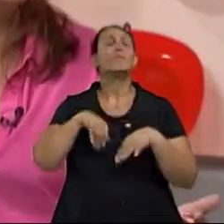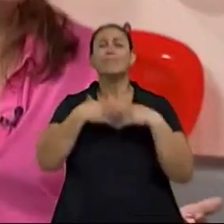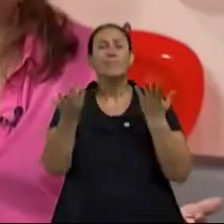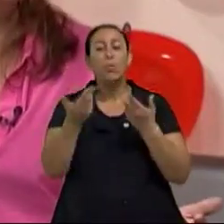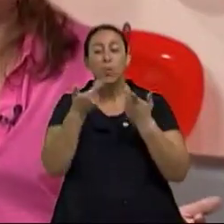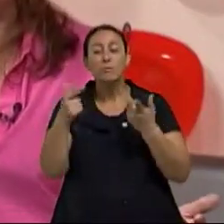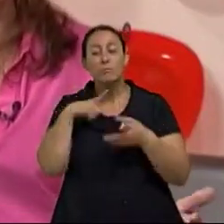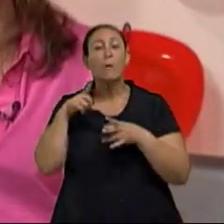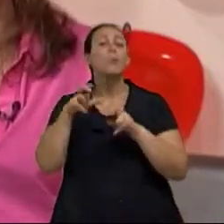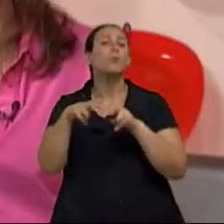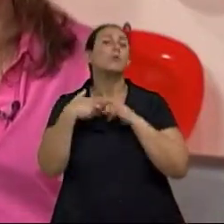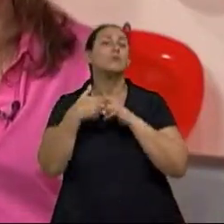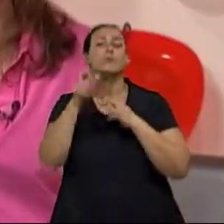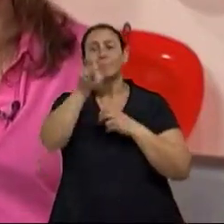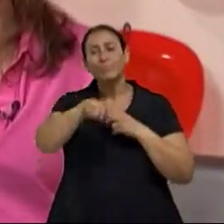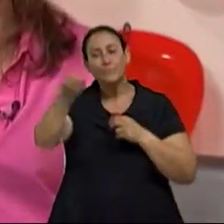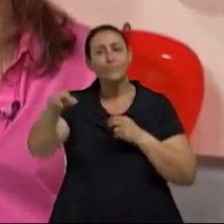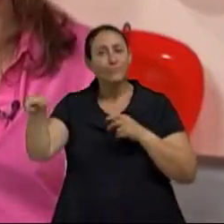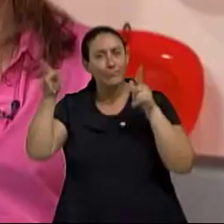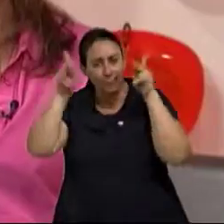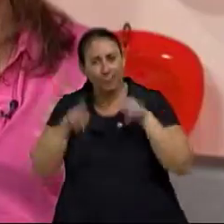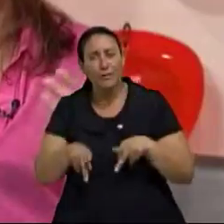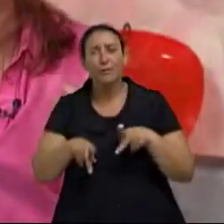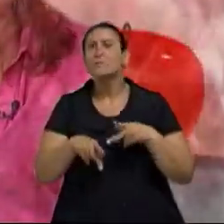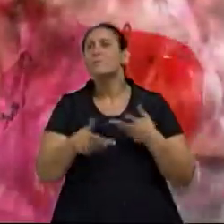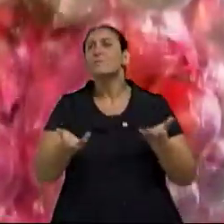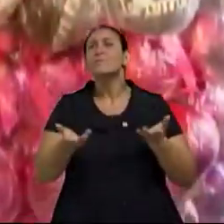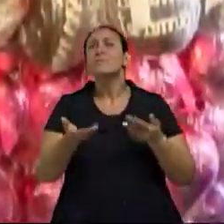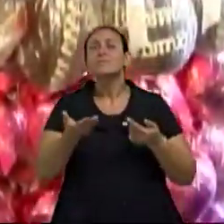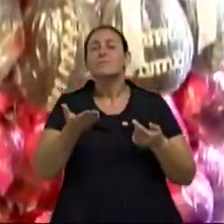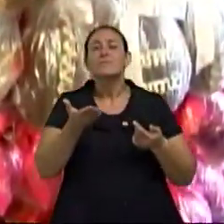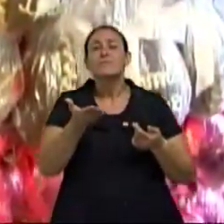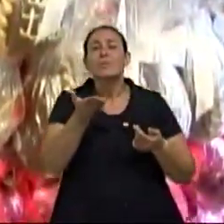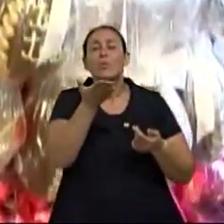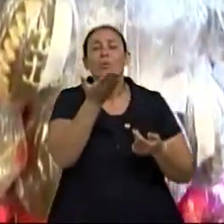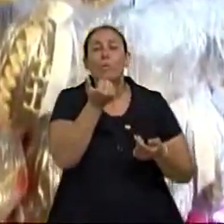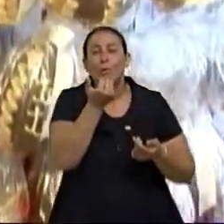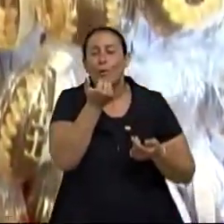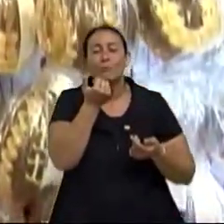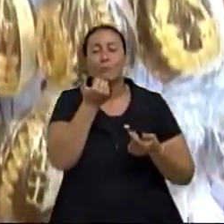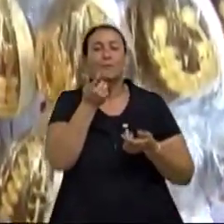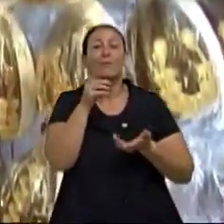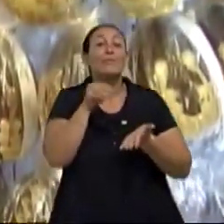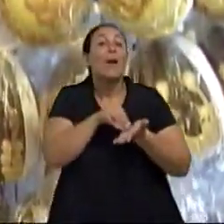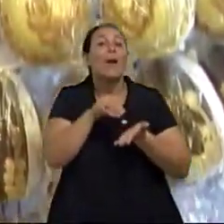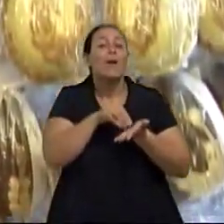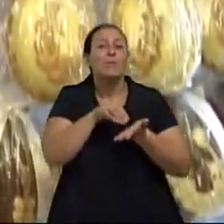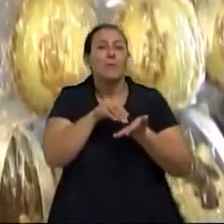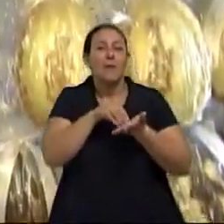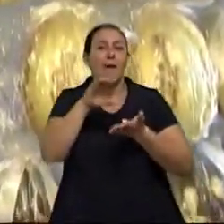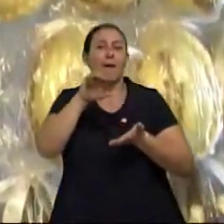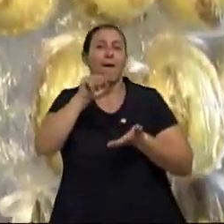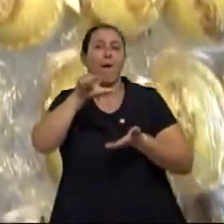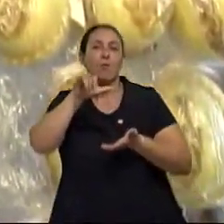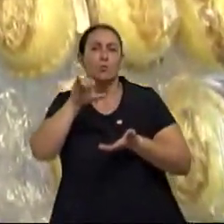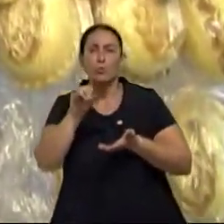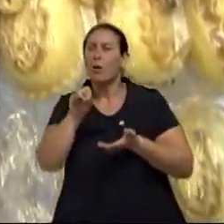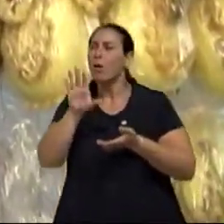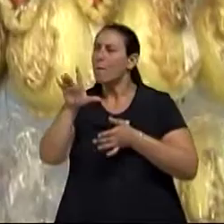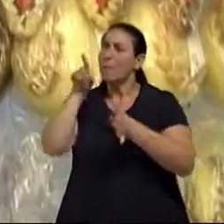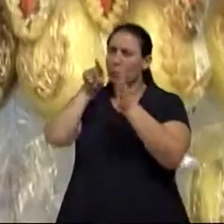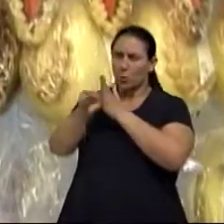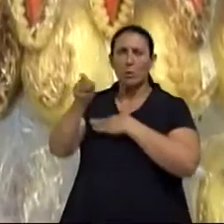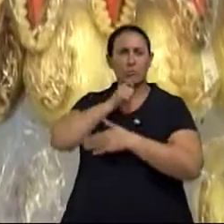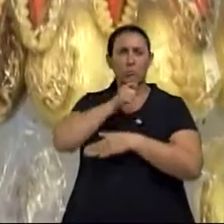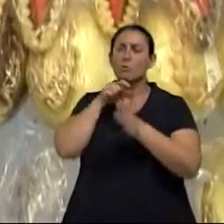alimentação, a quantidade consumida não te supra a quantidade de cálcio. E é um organismo que